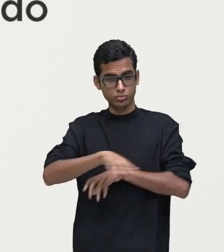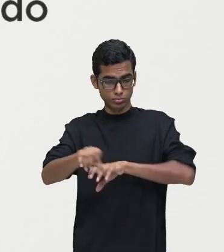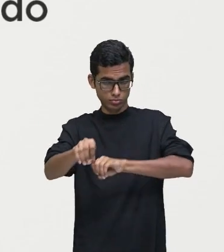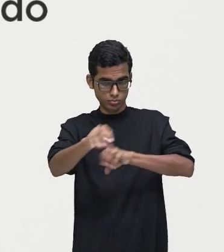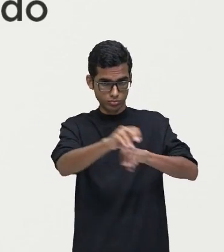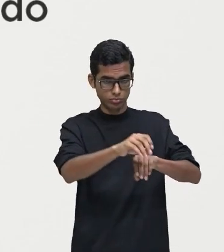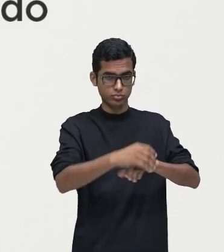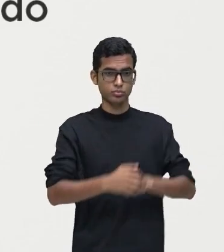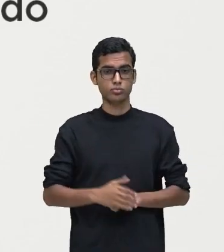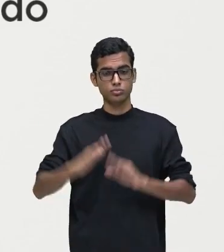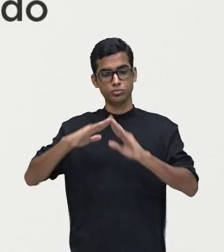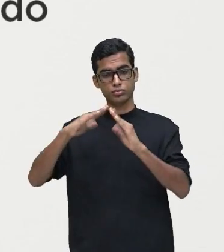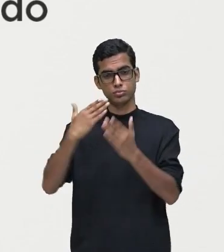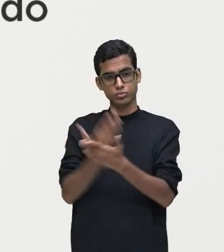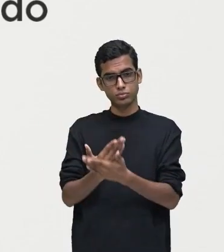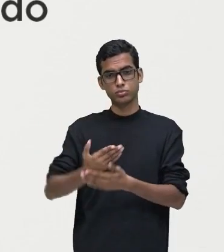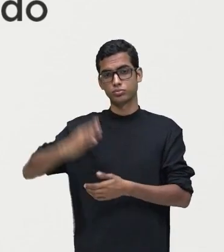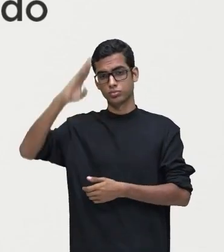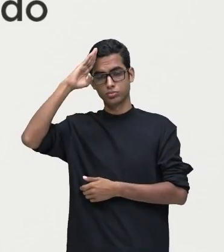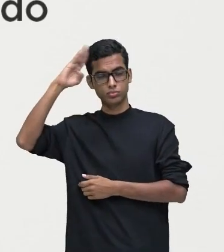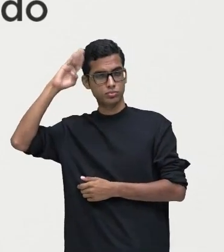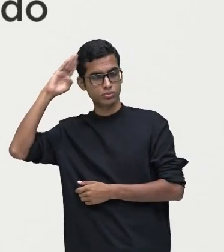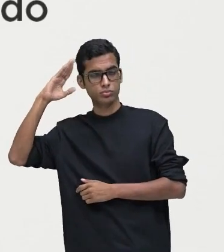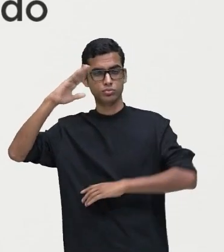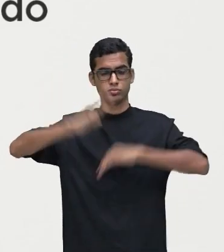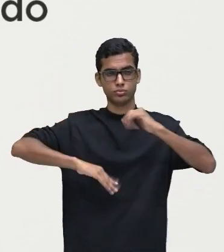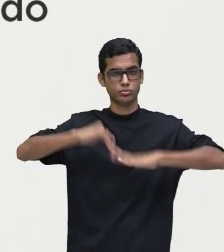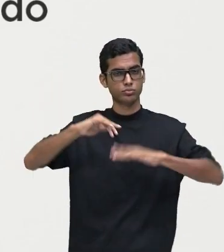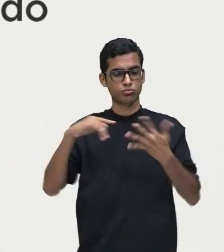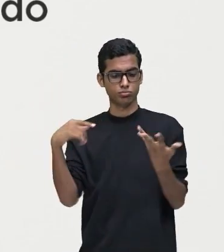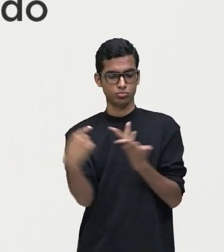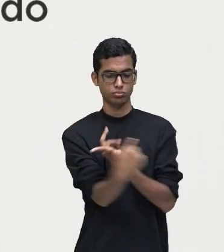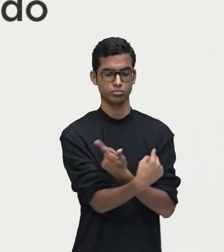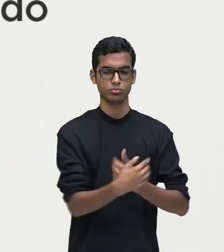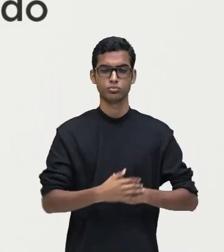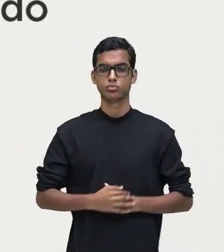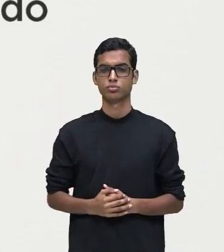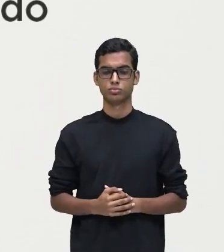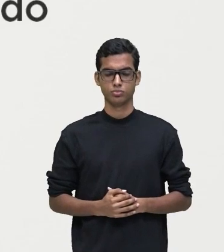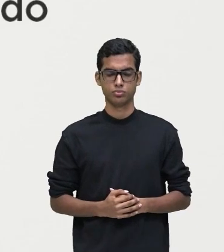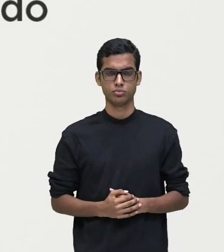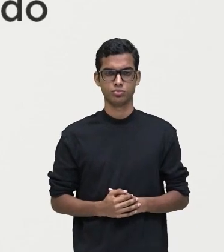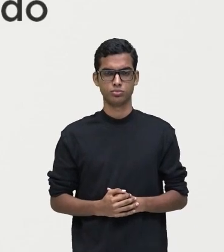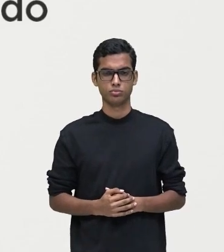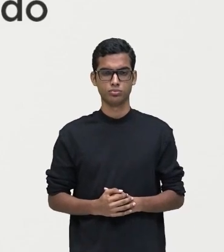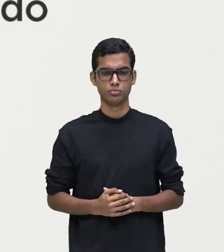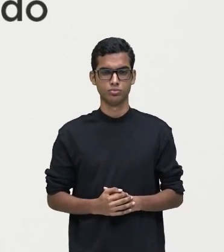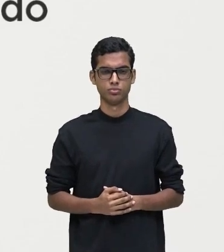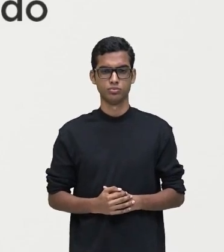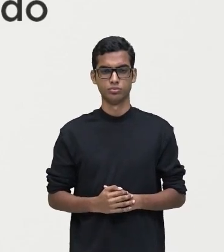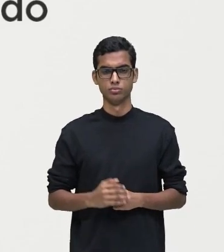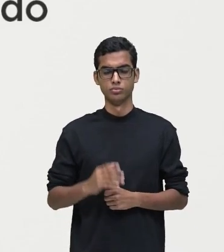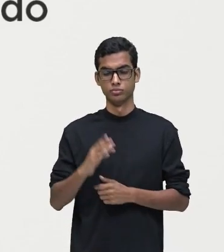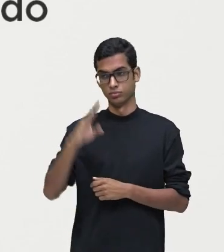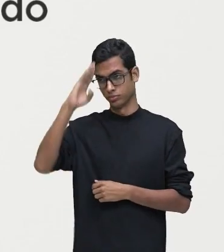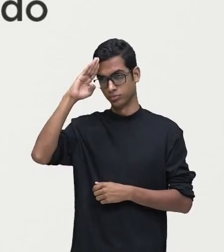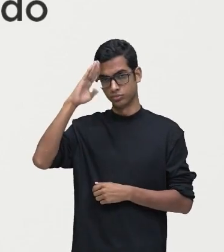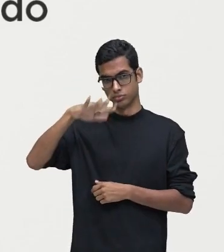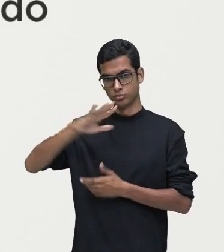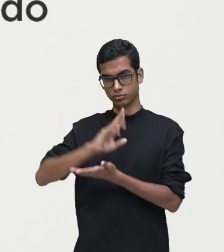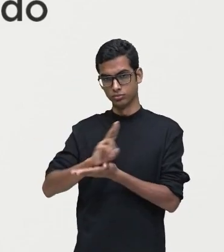educativos, a educação escolar, ou seja, aqui na escola, na academia, que a gente fala nas universidades, e